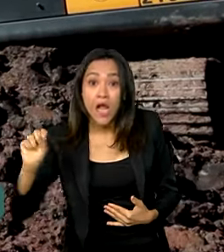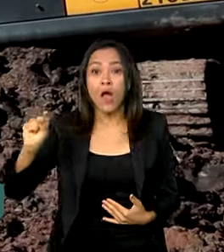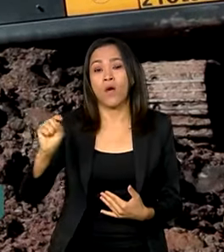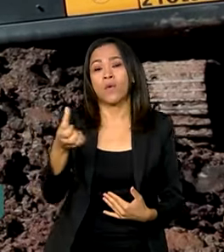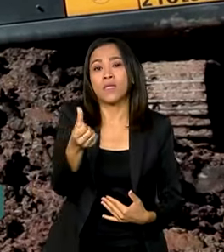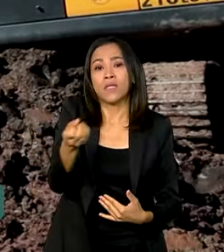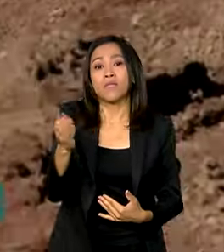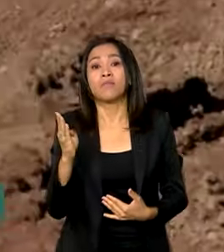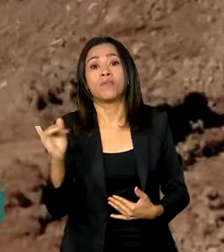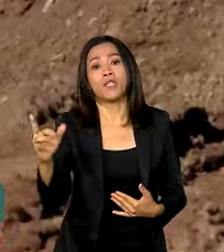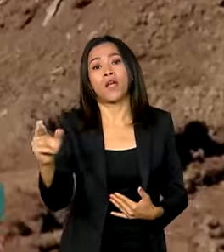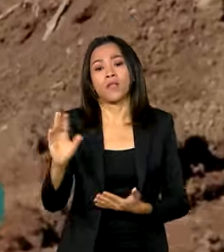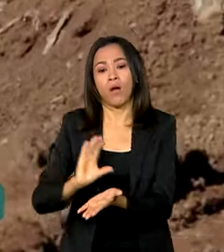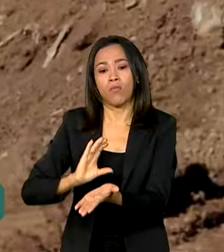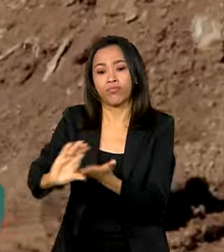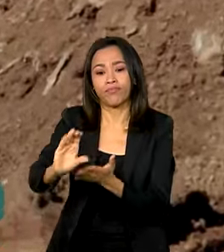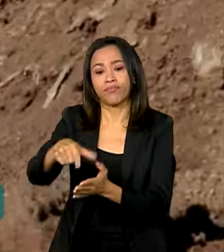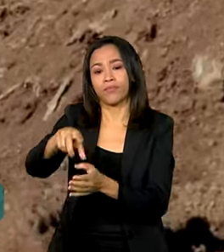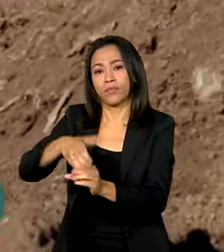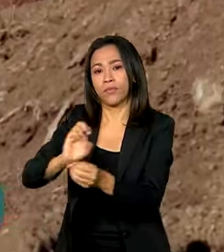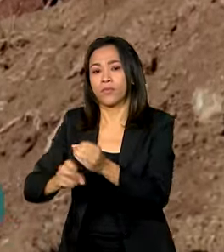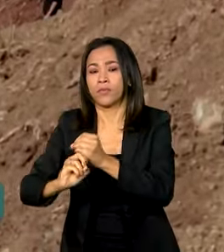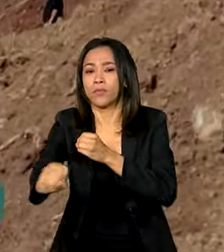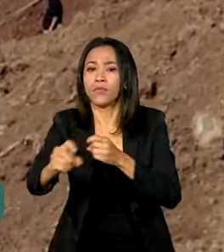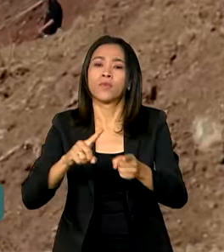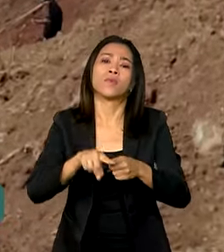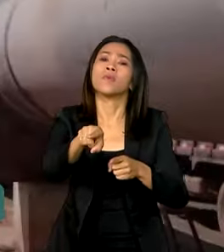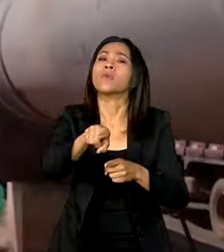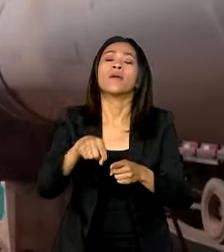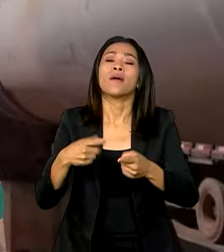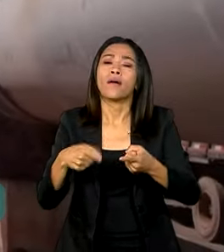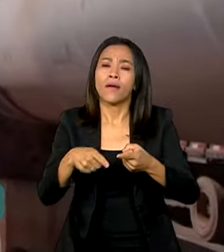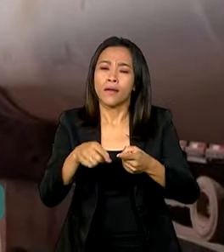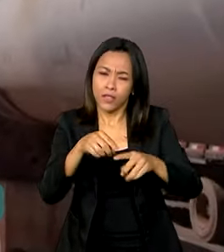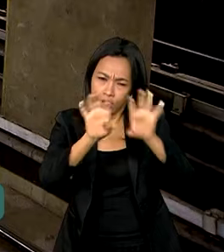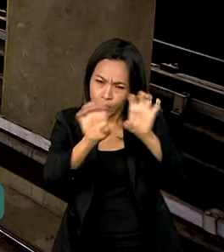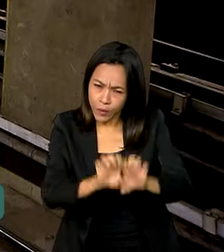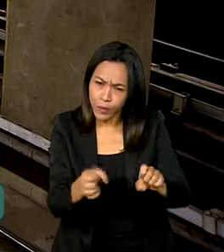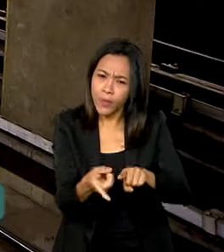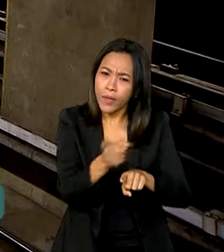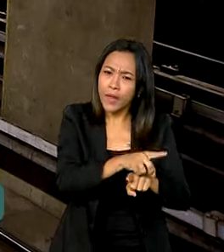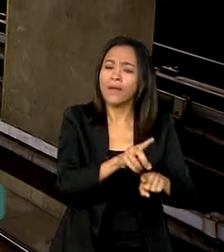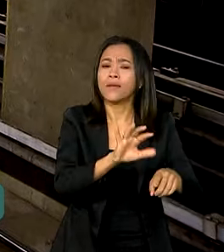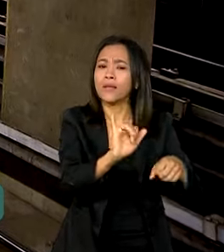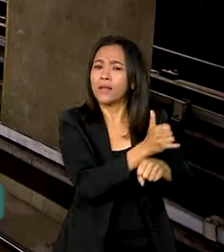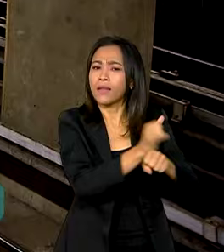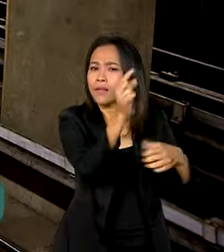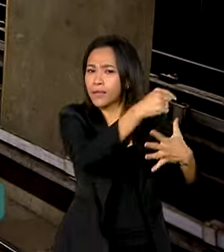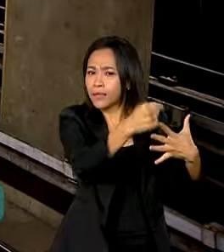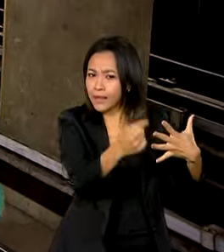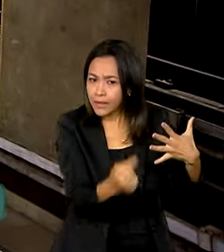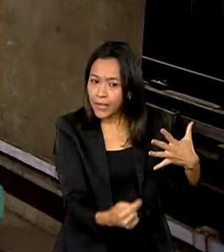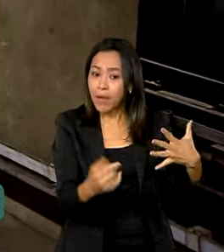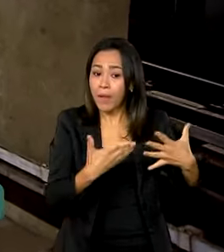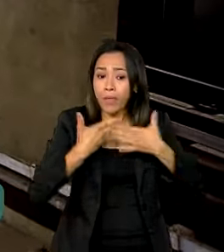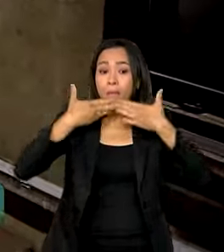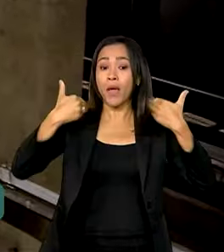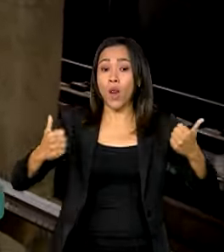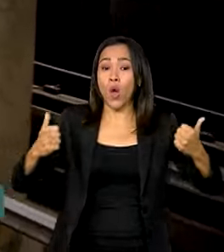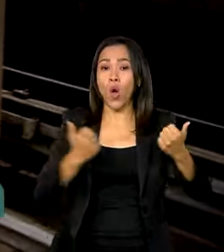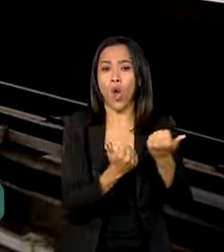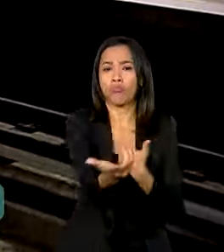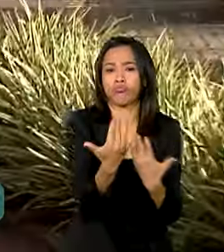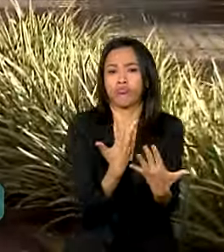aplicados em saneamento básico, habitação, infraestrutura e em alternativas para tornar a mobilidade urbana mais